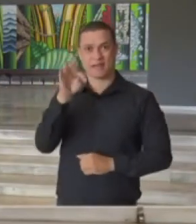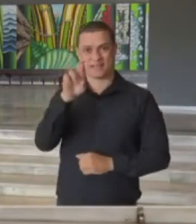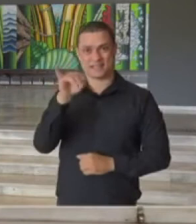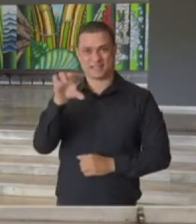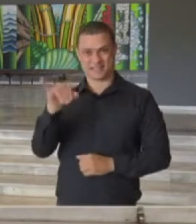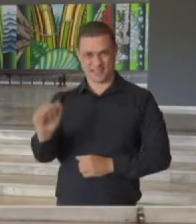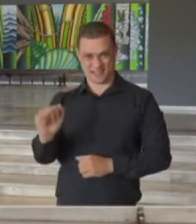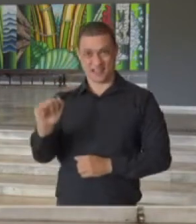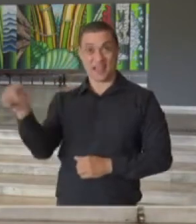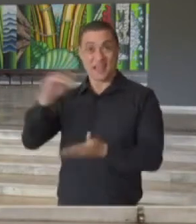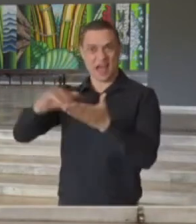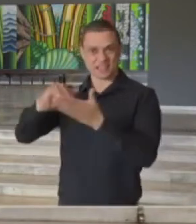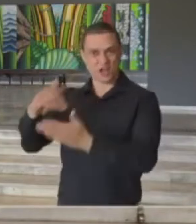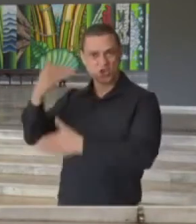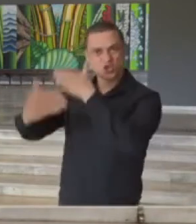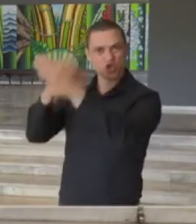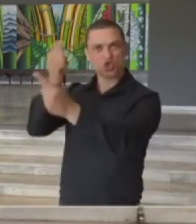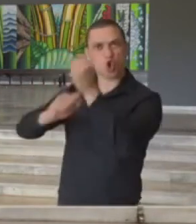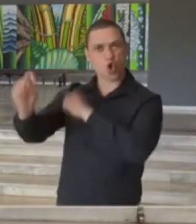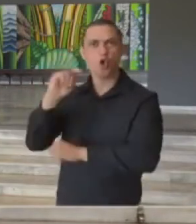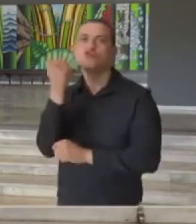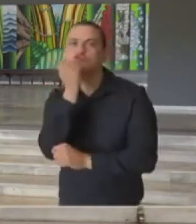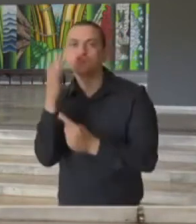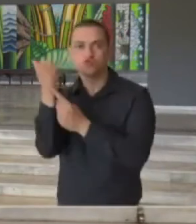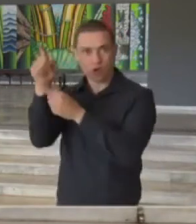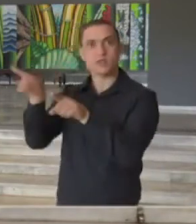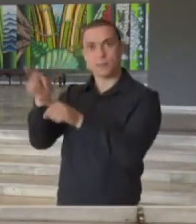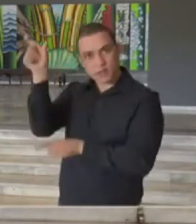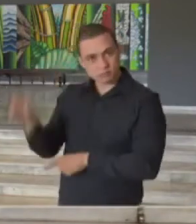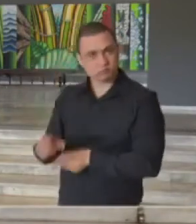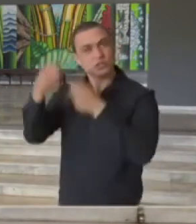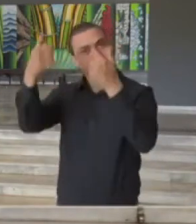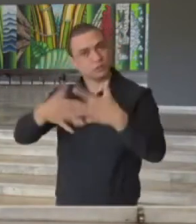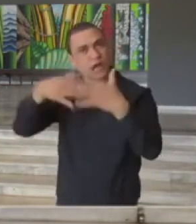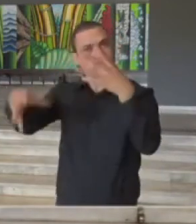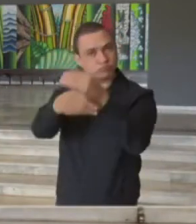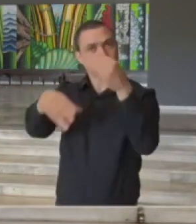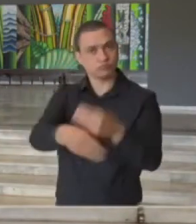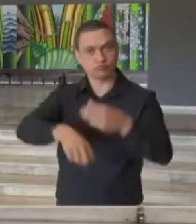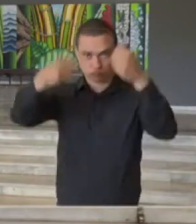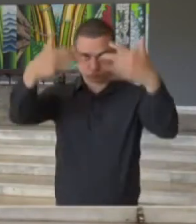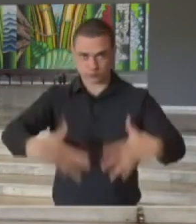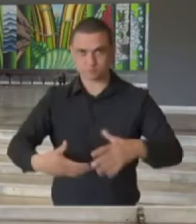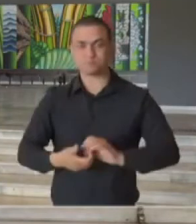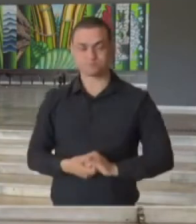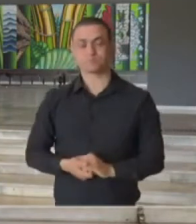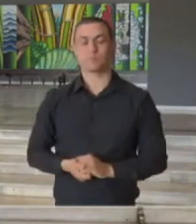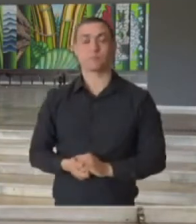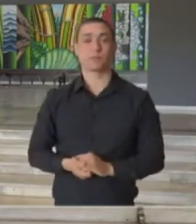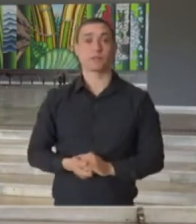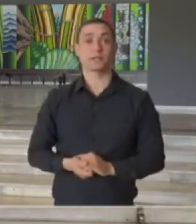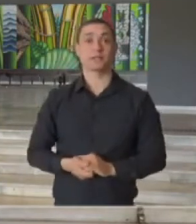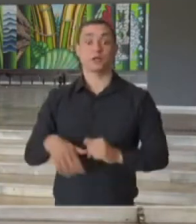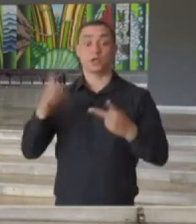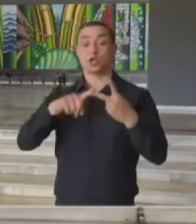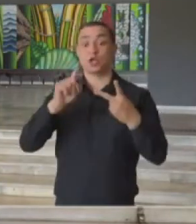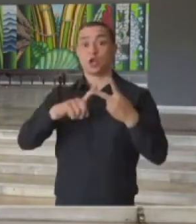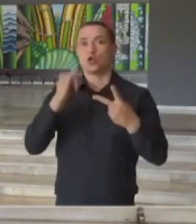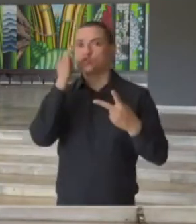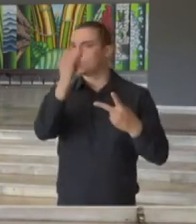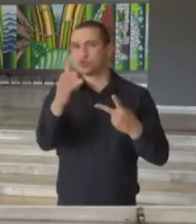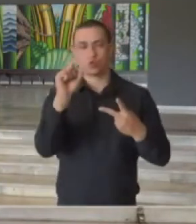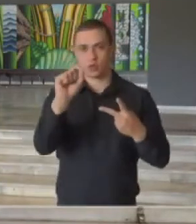imprensa, o governo também falou dos números do coronavírus. Houve uma redução de casos de mortes no Estado.